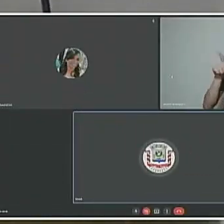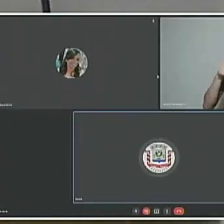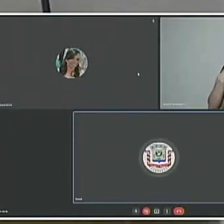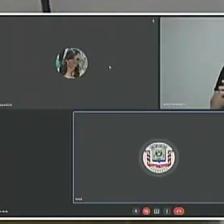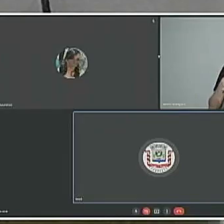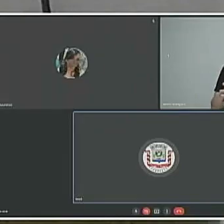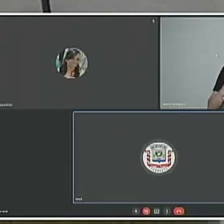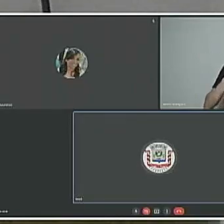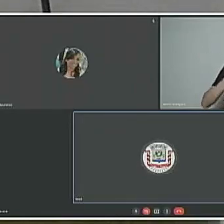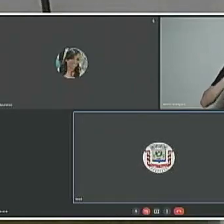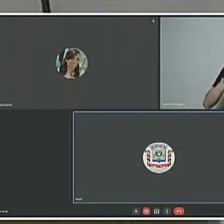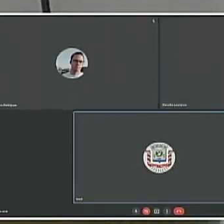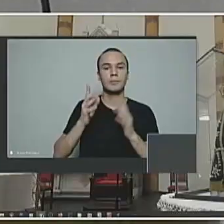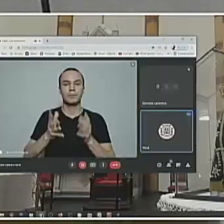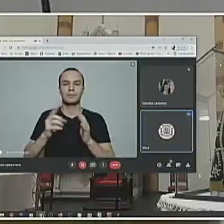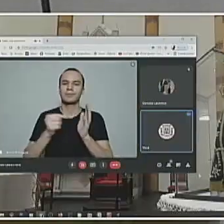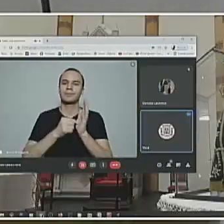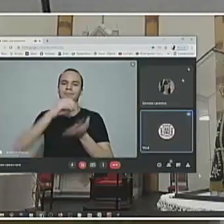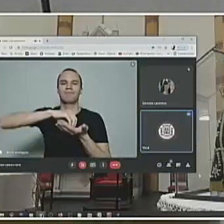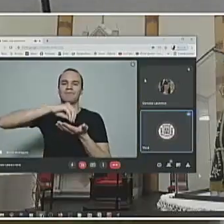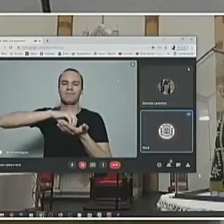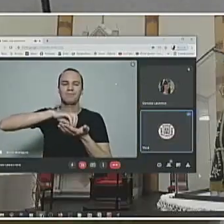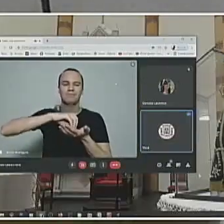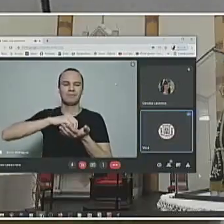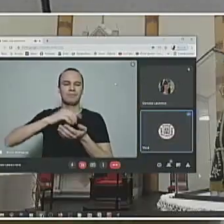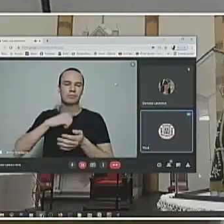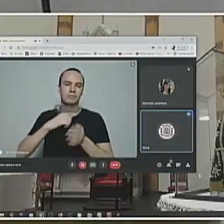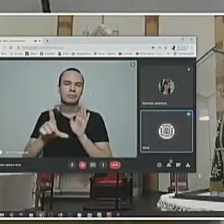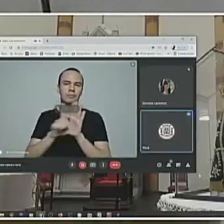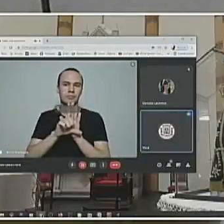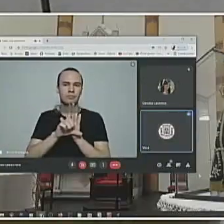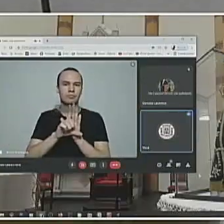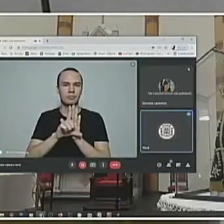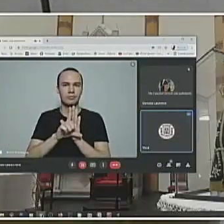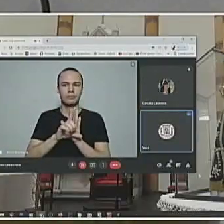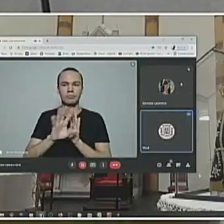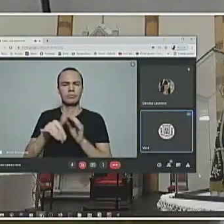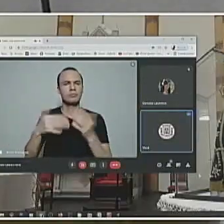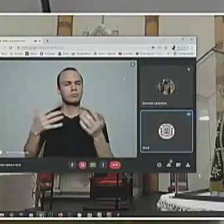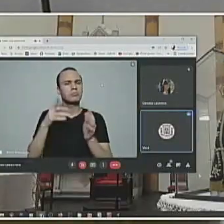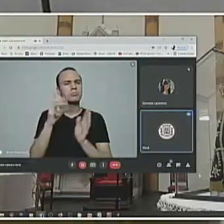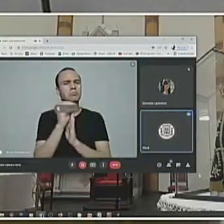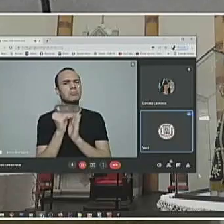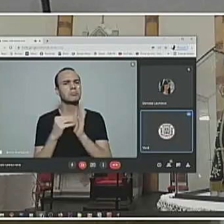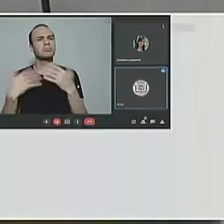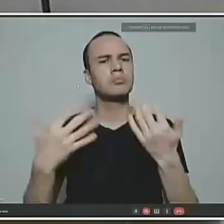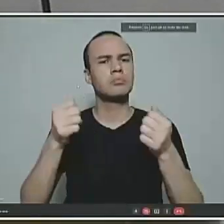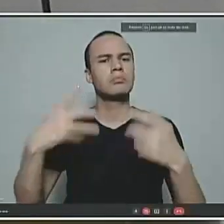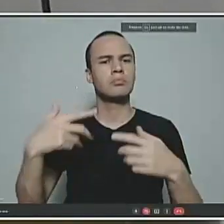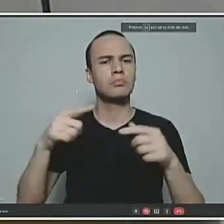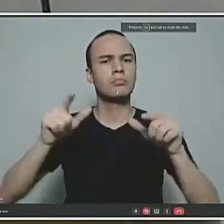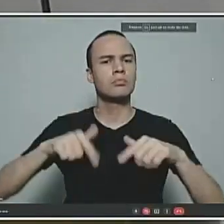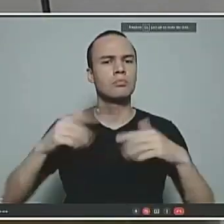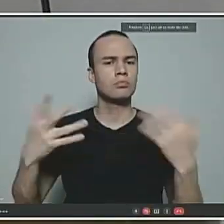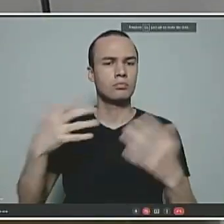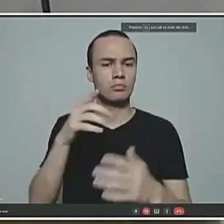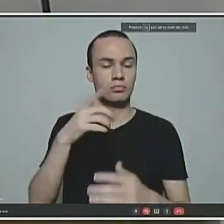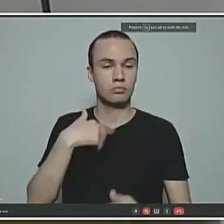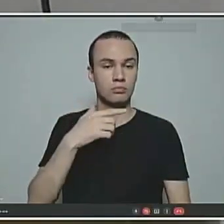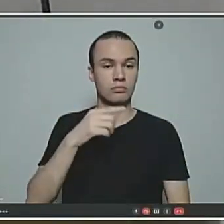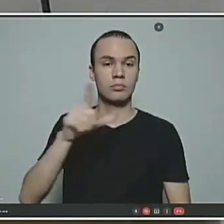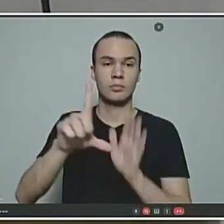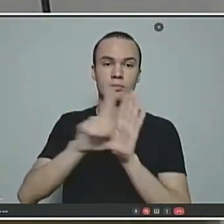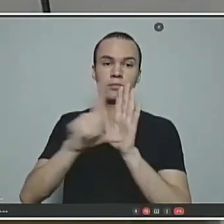tem que aportar essa deficiência. Está na lei. E de onde que saiu isso? De onde que saiu esse inciso 2? Da